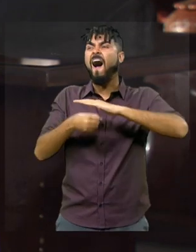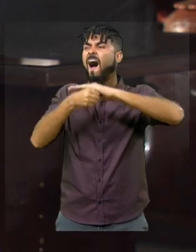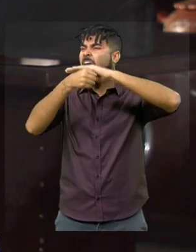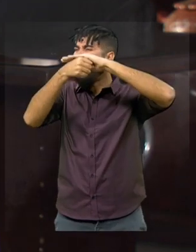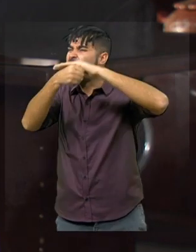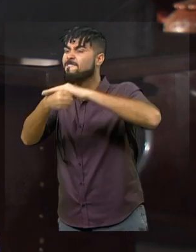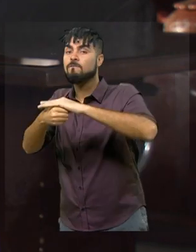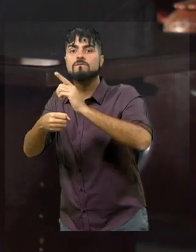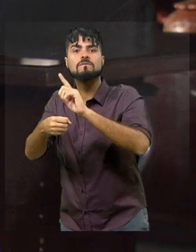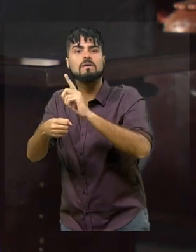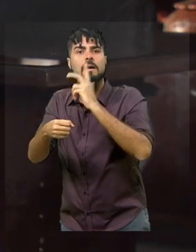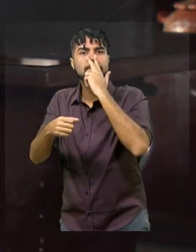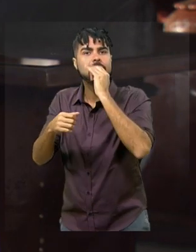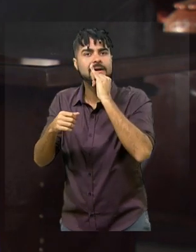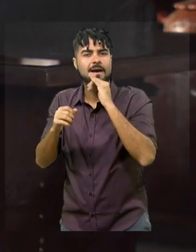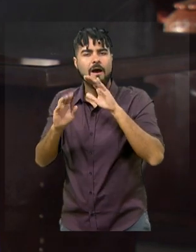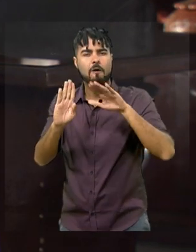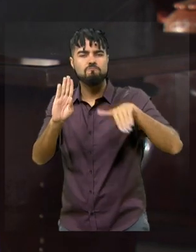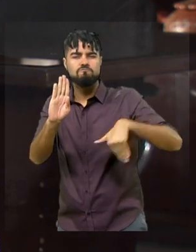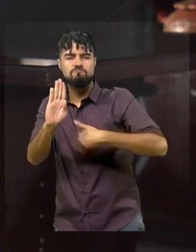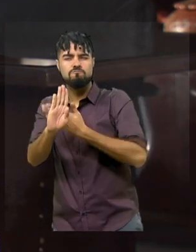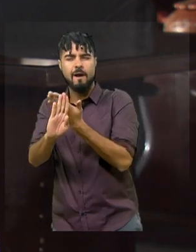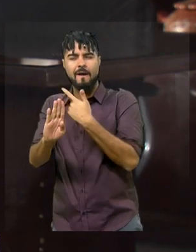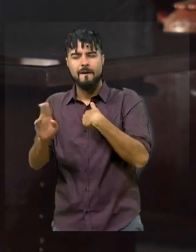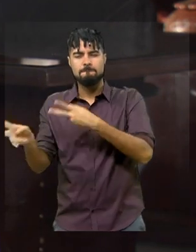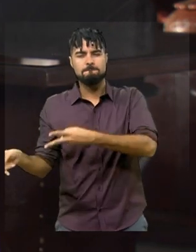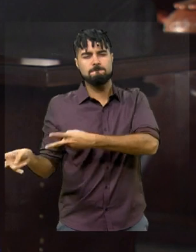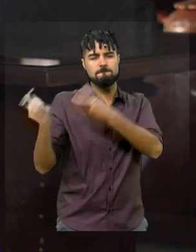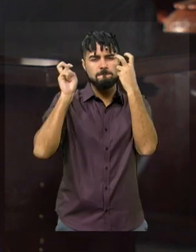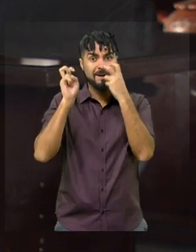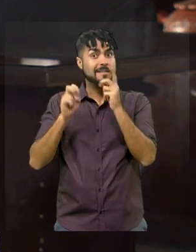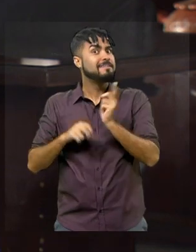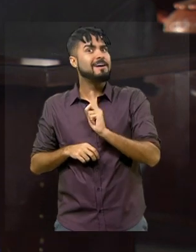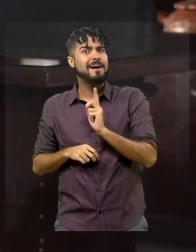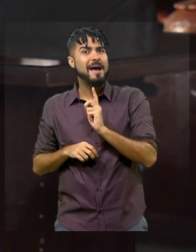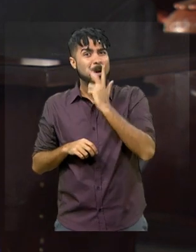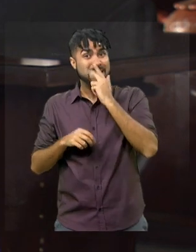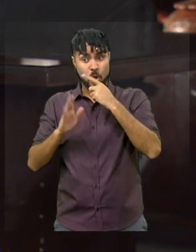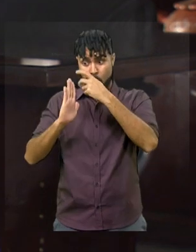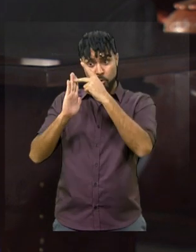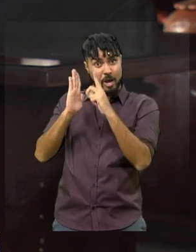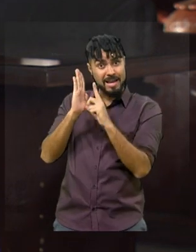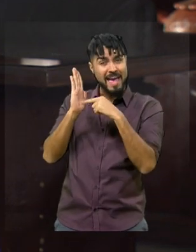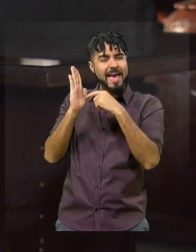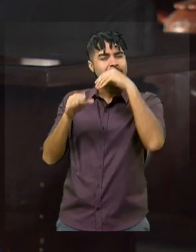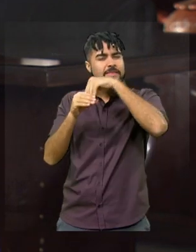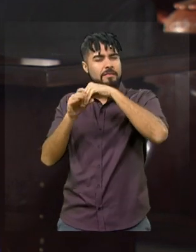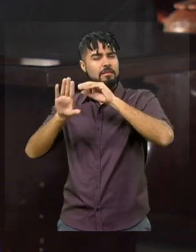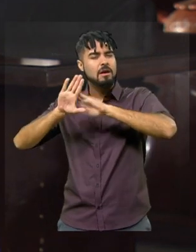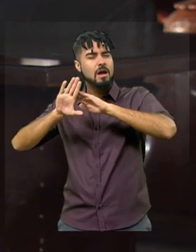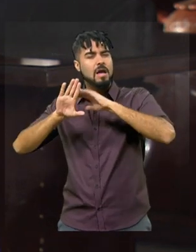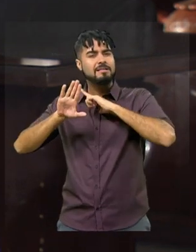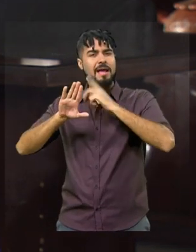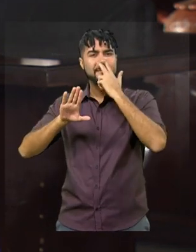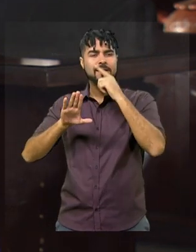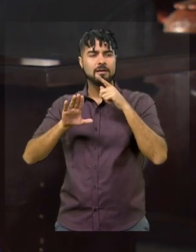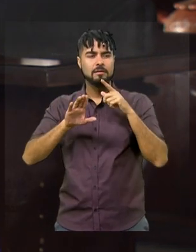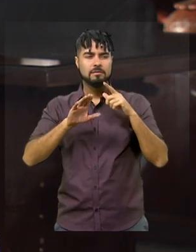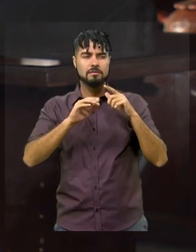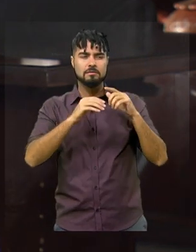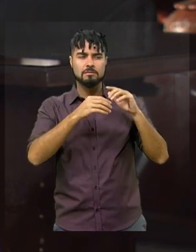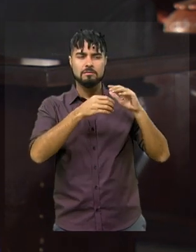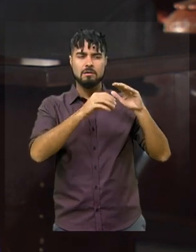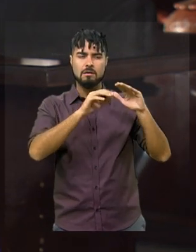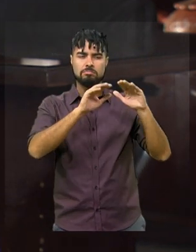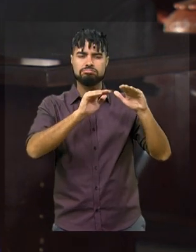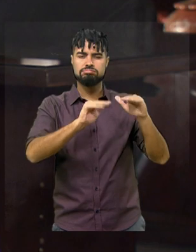desvio de finalidade, o excesso de poder. Mas me pareceu um projeto que queria restringir